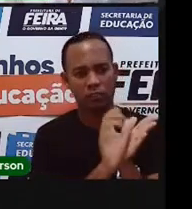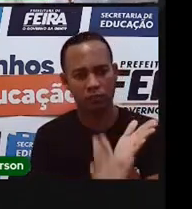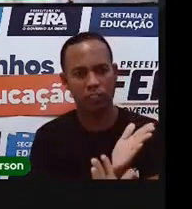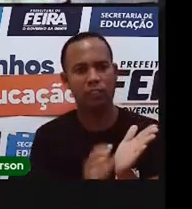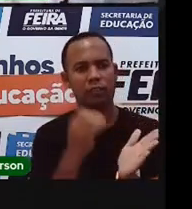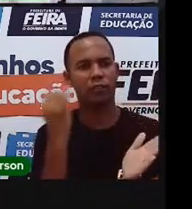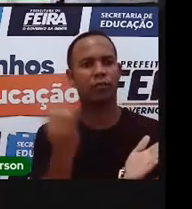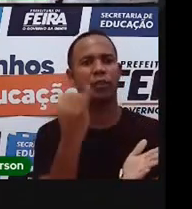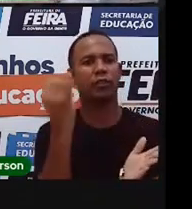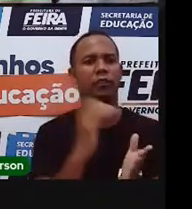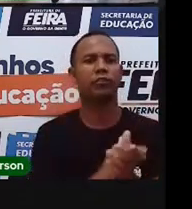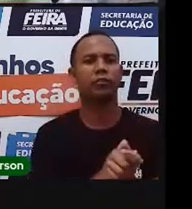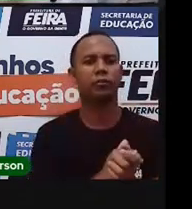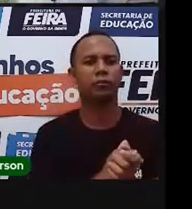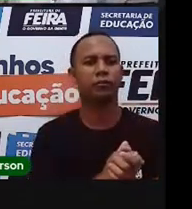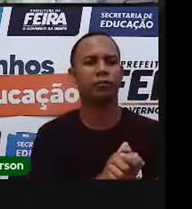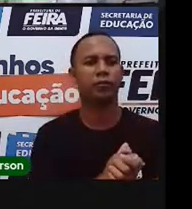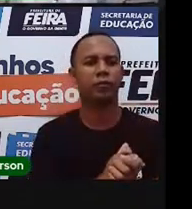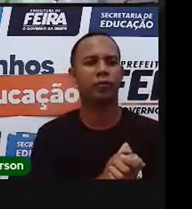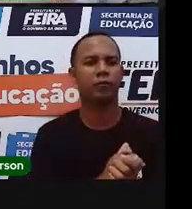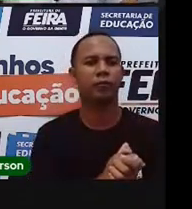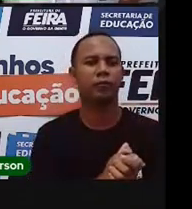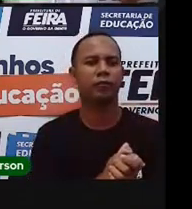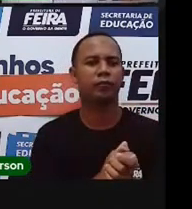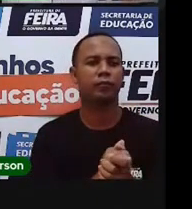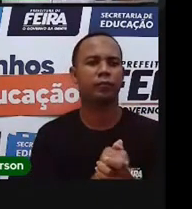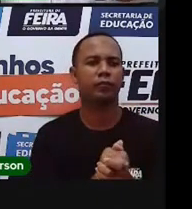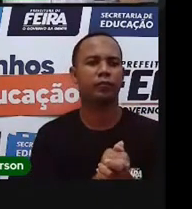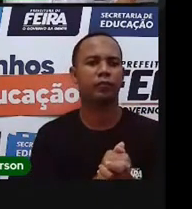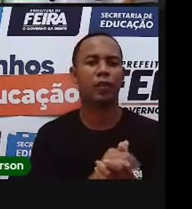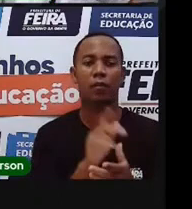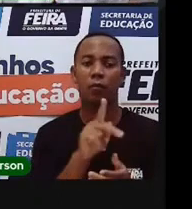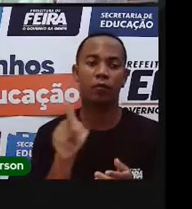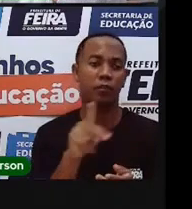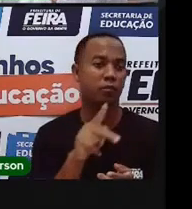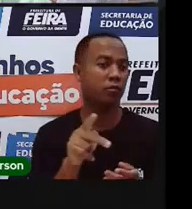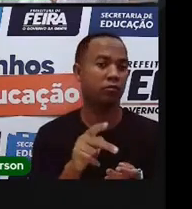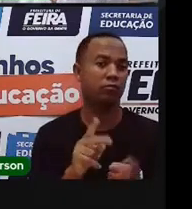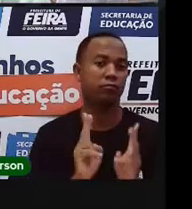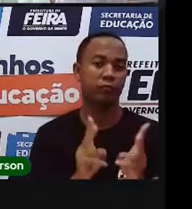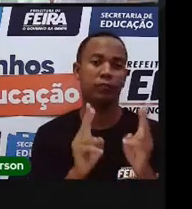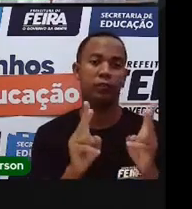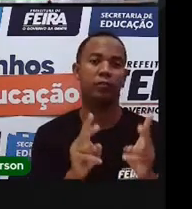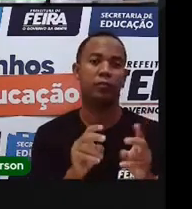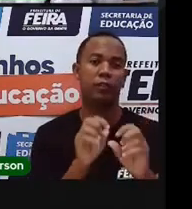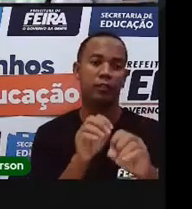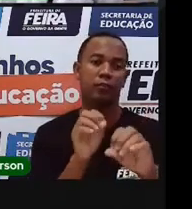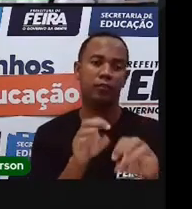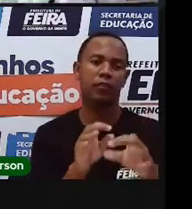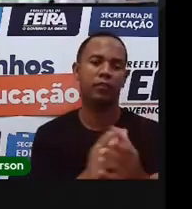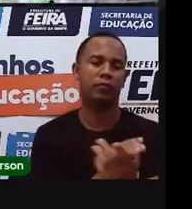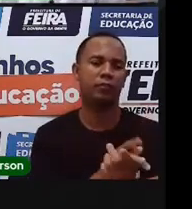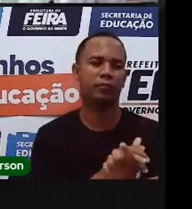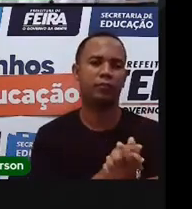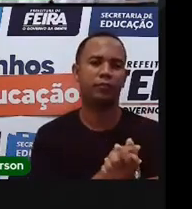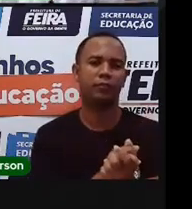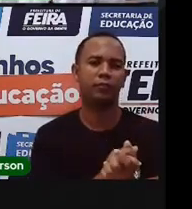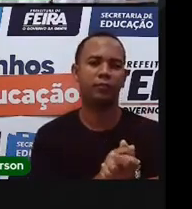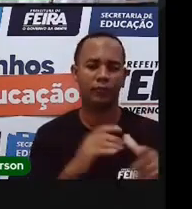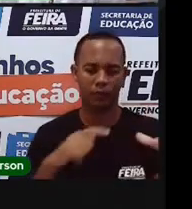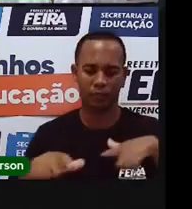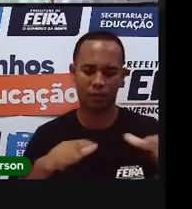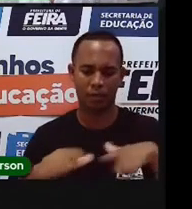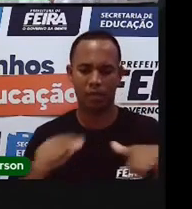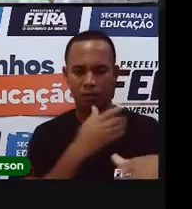certo? Comigo ou com o professor de vocês ou com nós dois juntinhos. Vamos lá. Os serviços